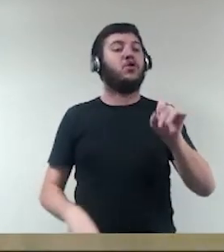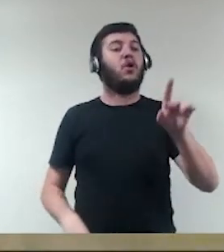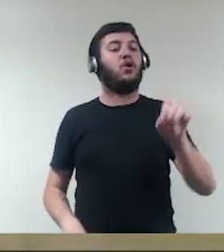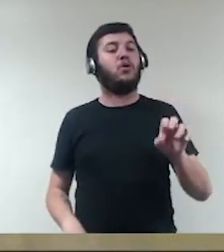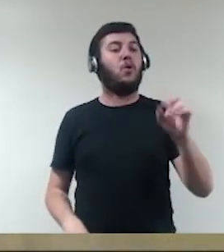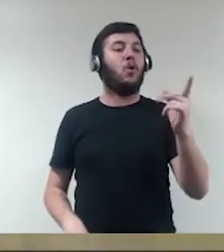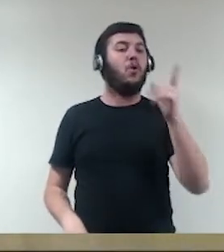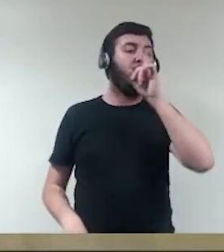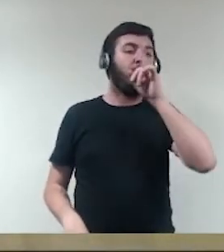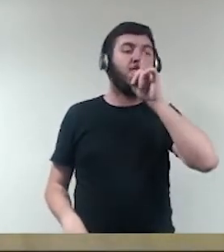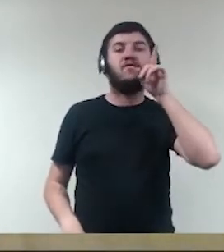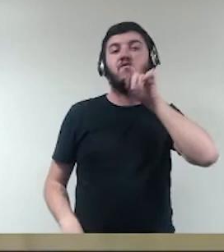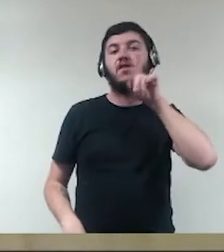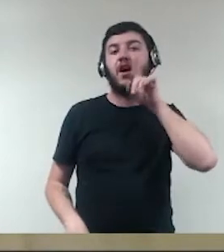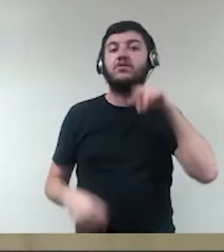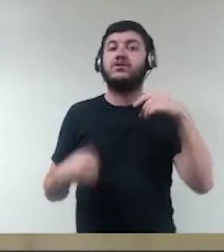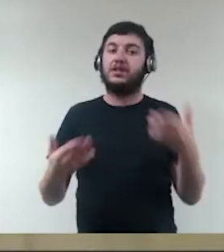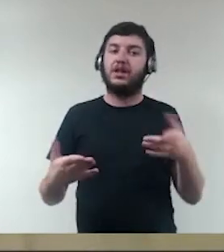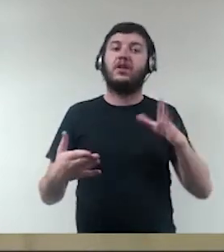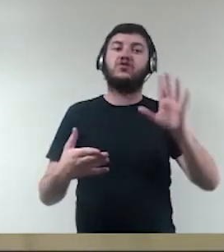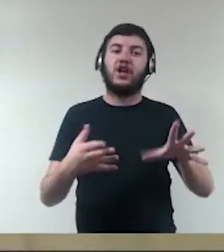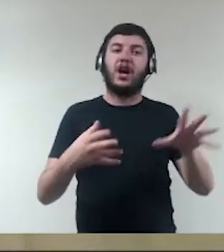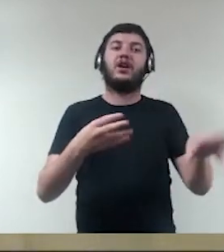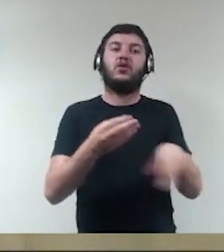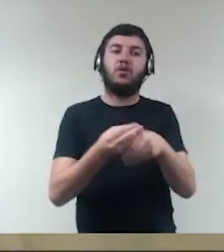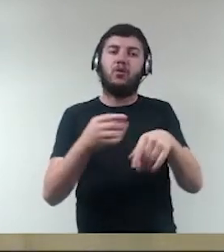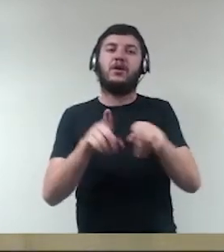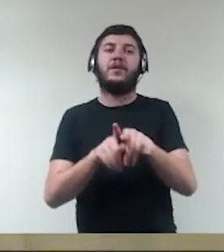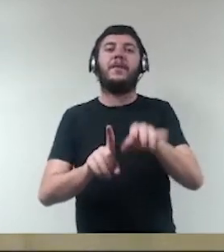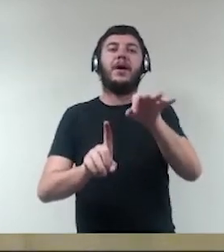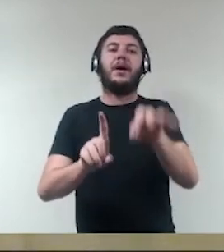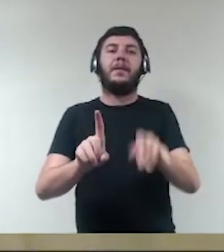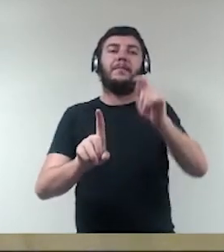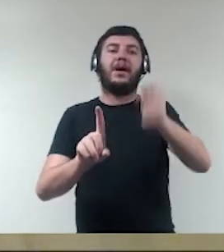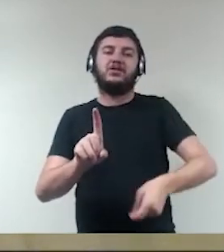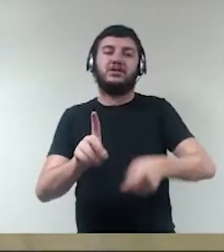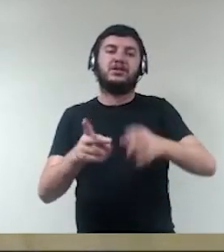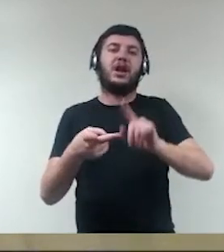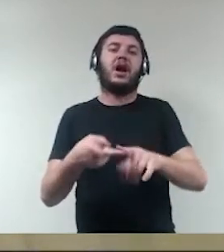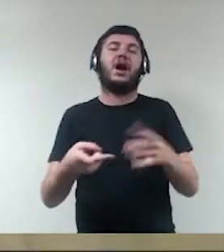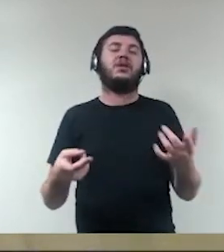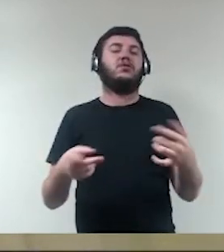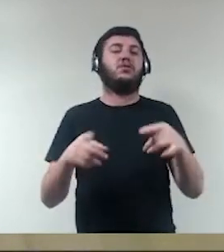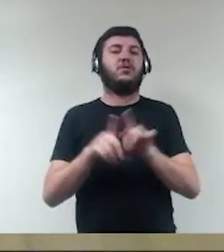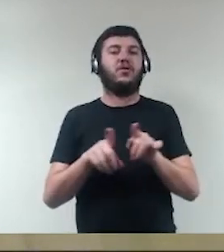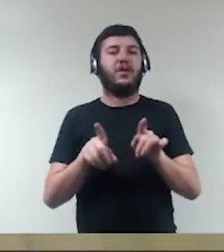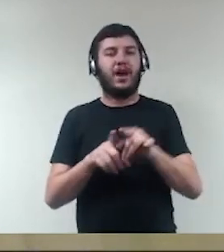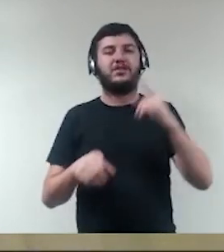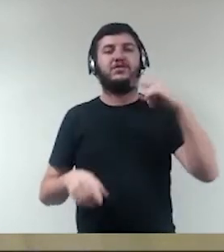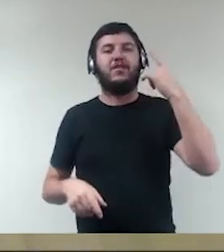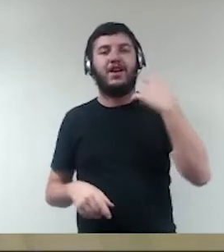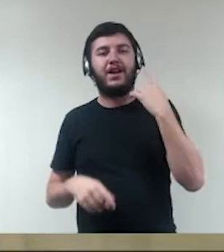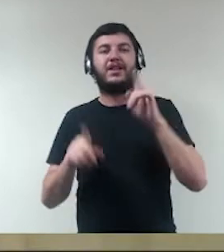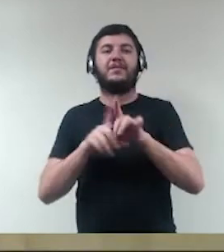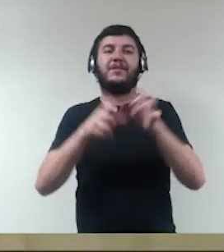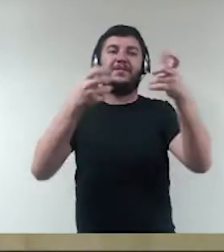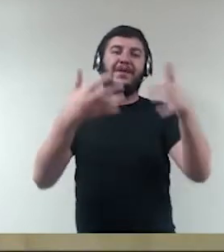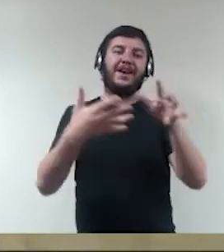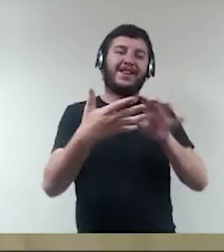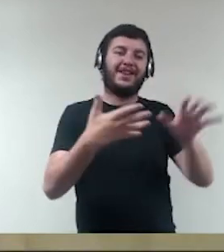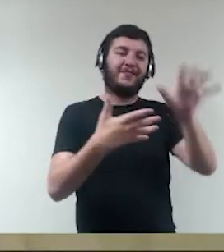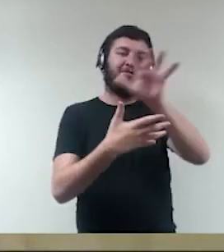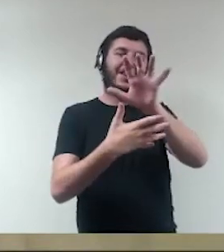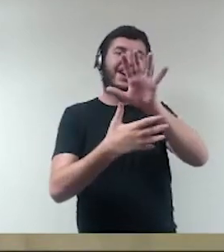magistrados, advogados, inclusive o CPC de 2015, quando fala dessas categorias, inclusive do advogado,